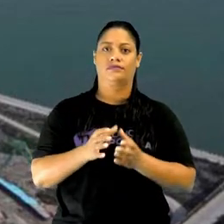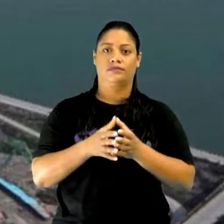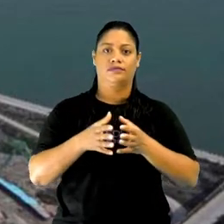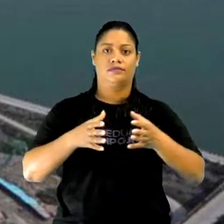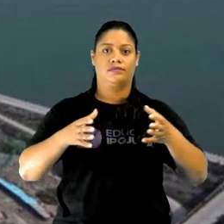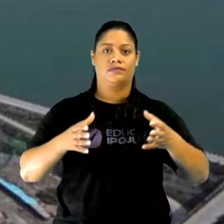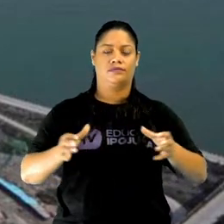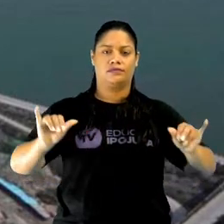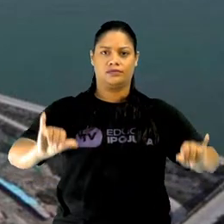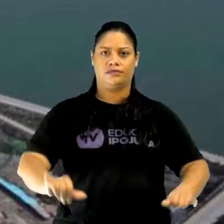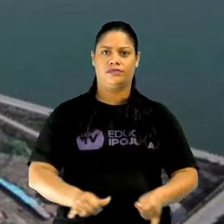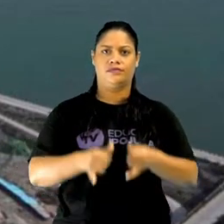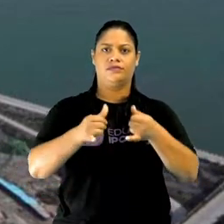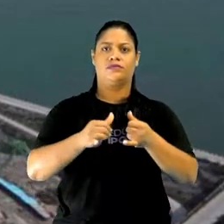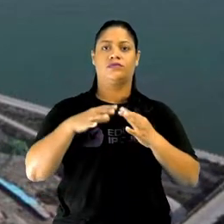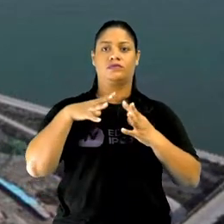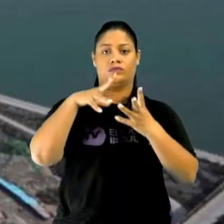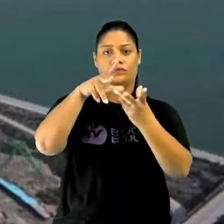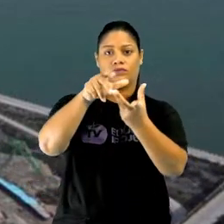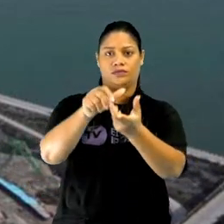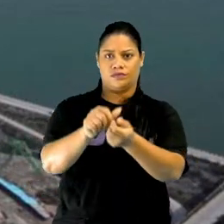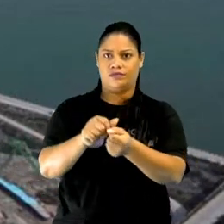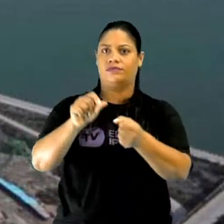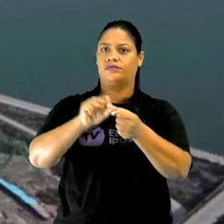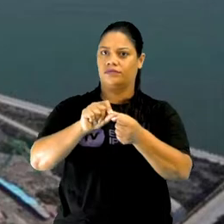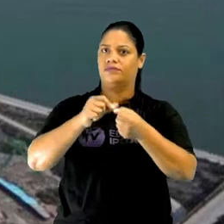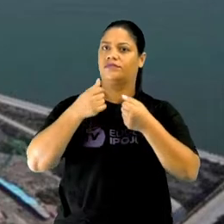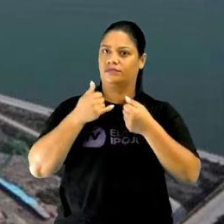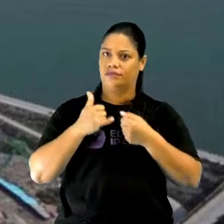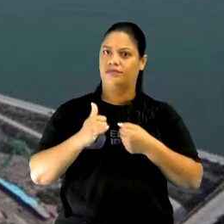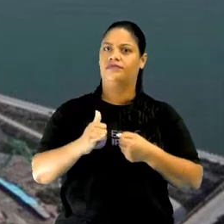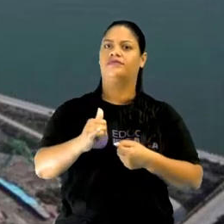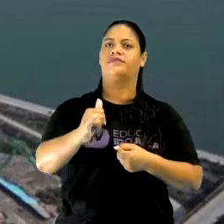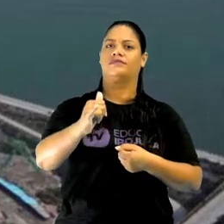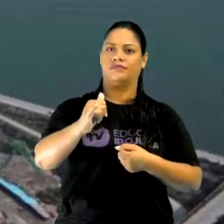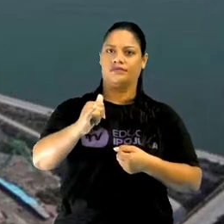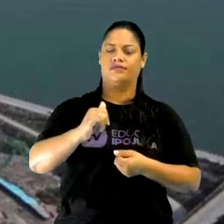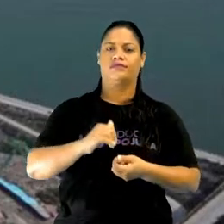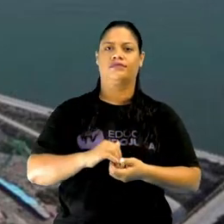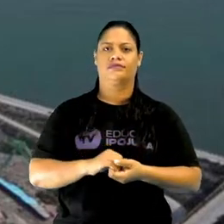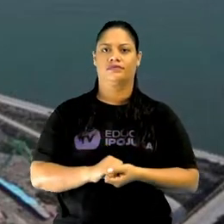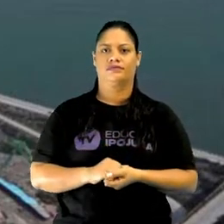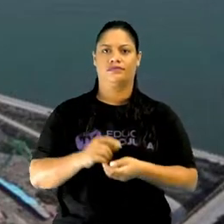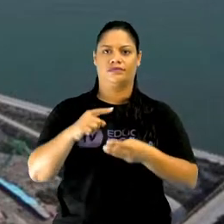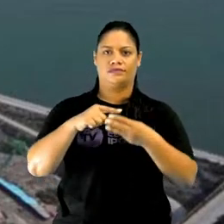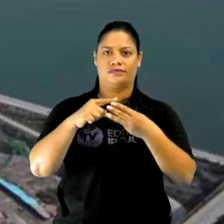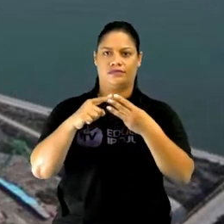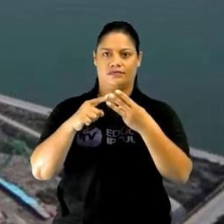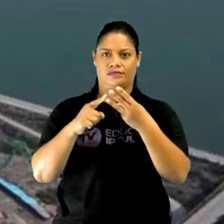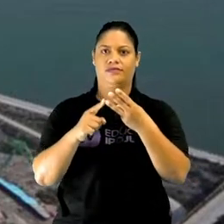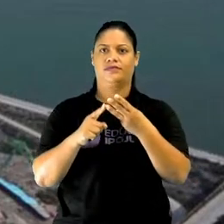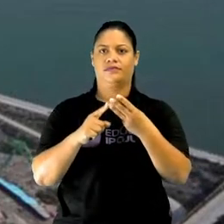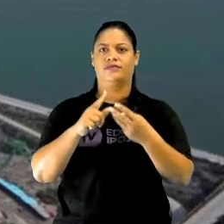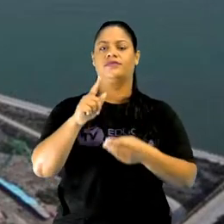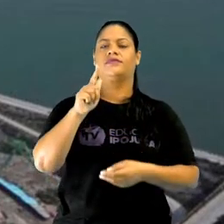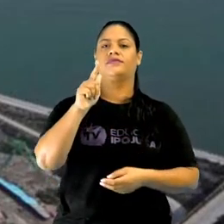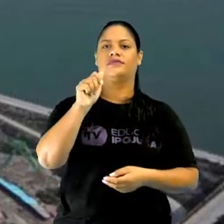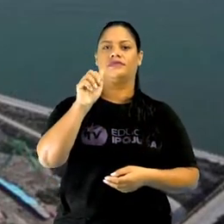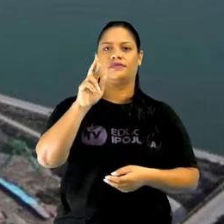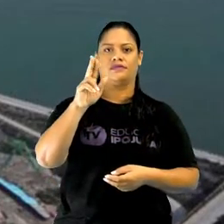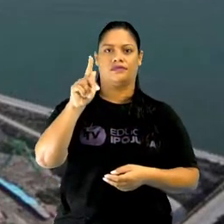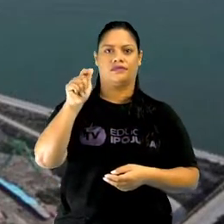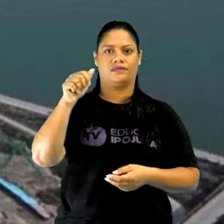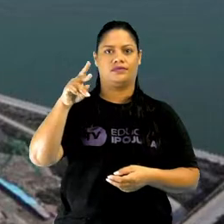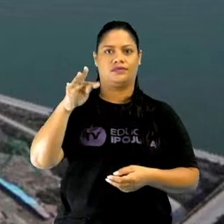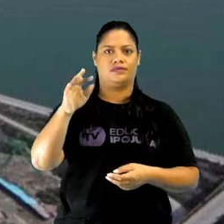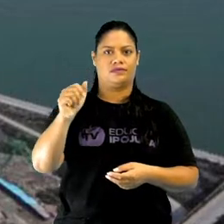hidrelétrica do mundo em produção de energia. Que é a hidrelétrica das três gargantas, que está situada